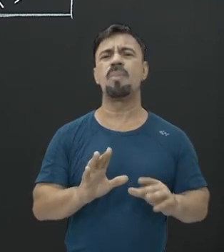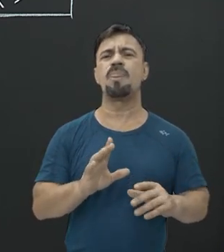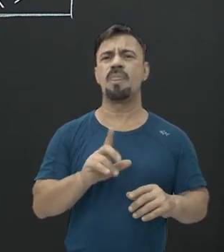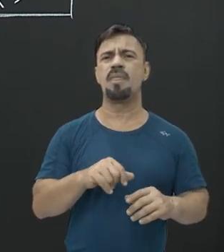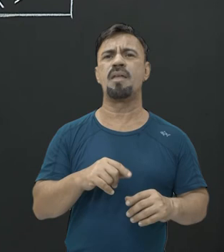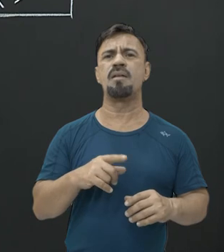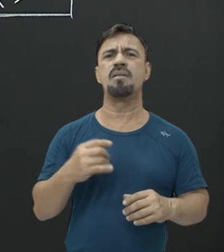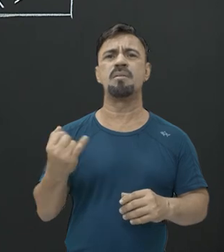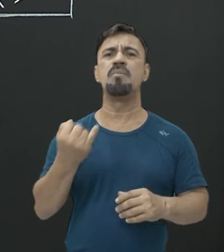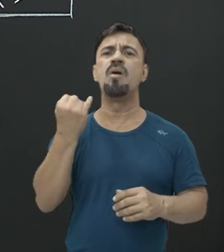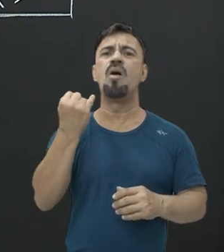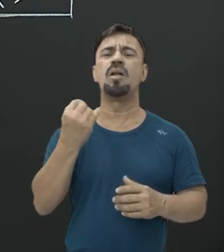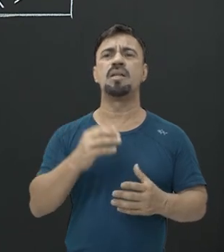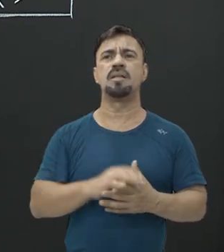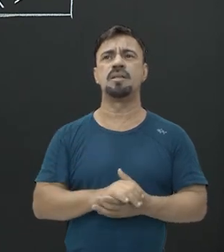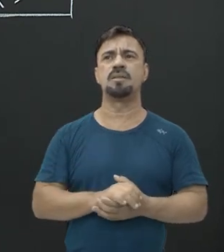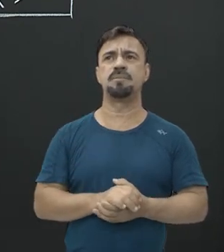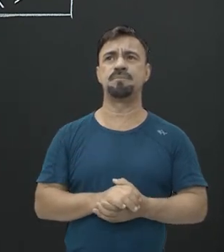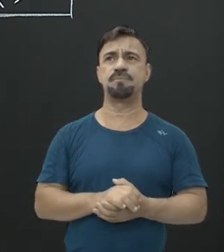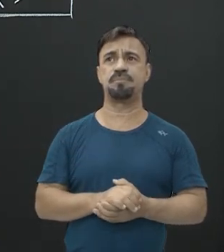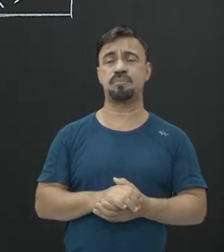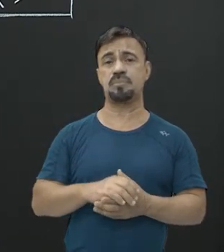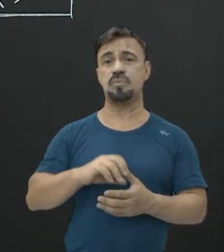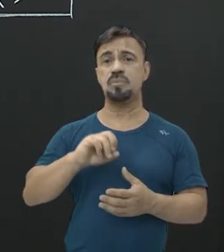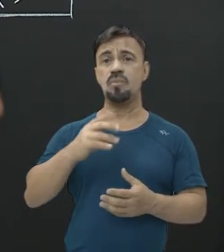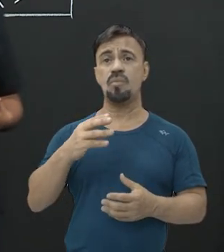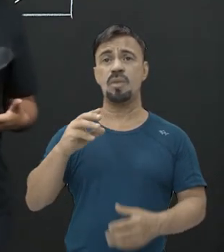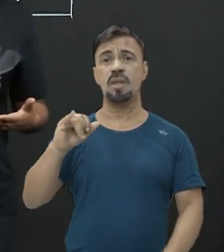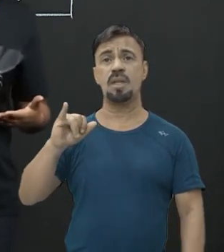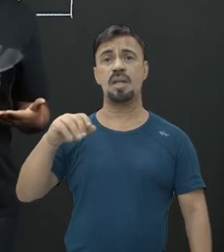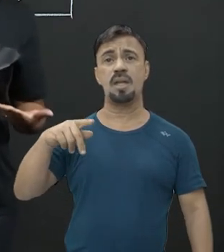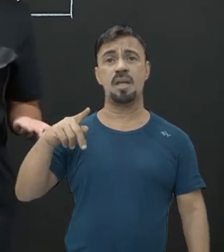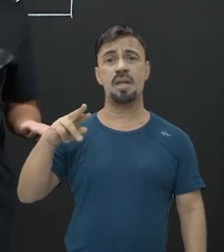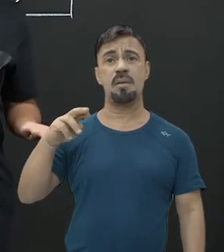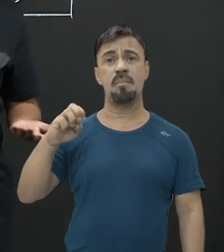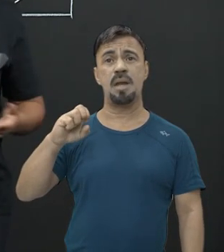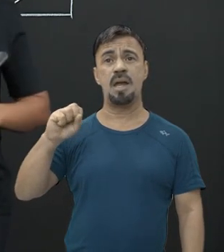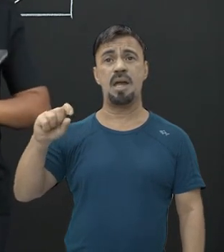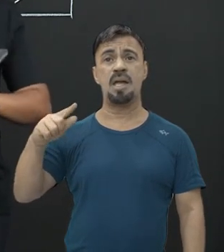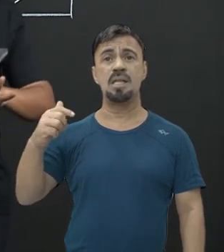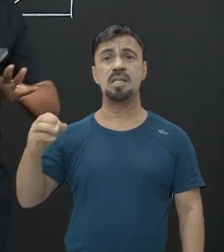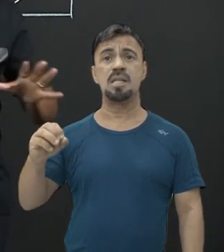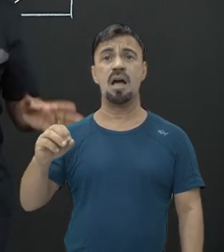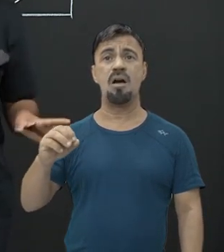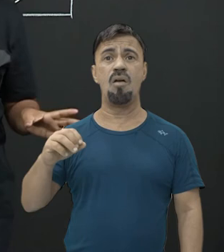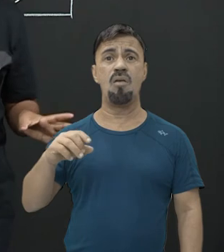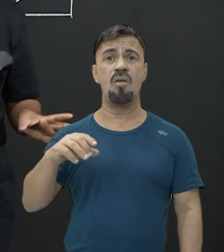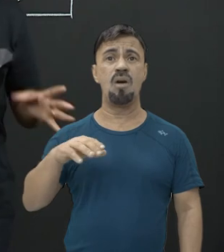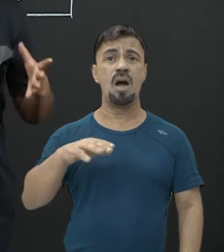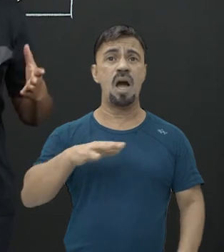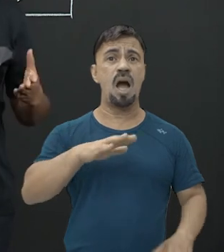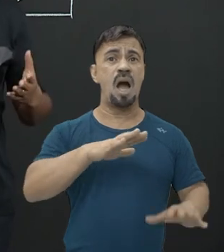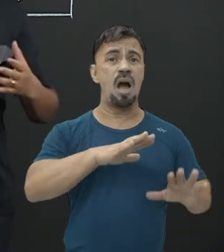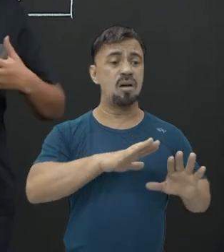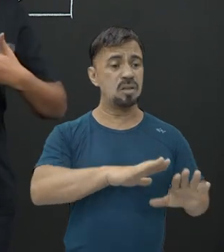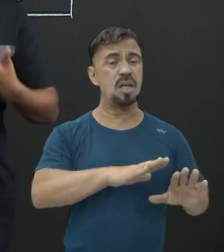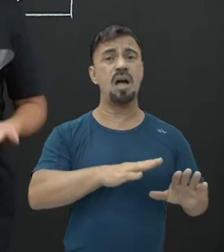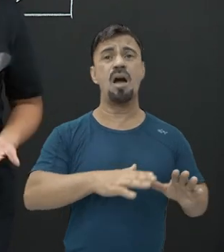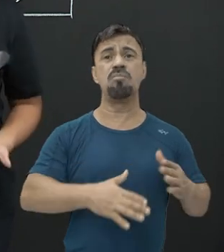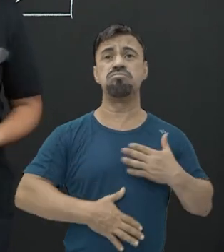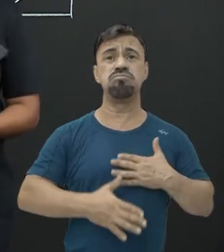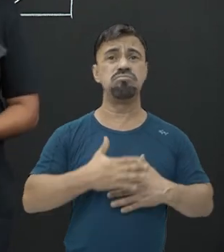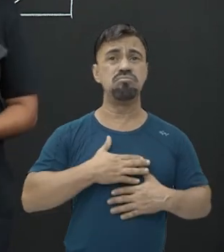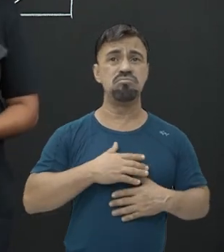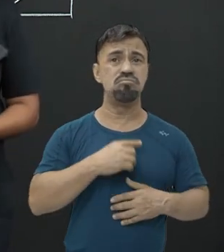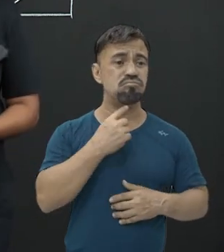moldagem ou impressão? É quando o ser, ele não está ali, a sua estrutura, porém a